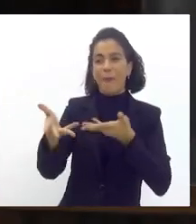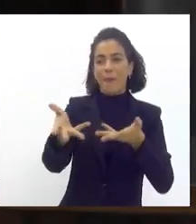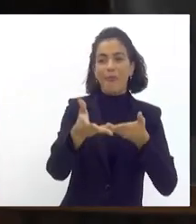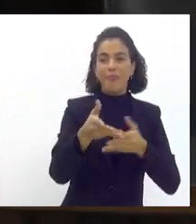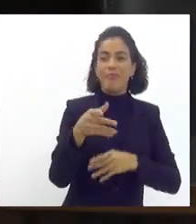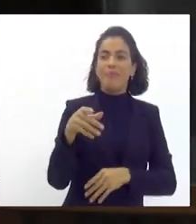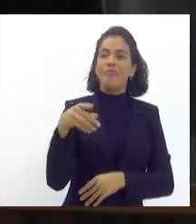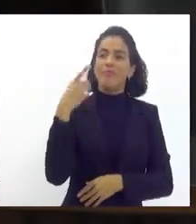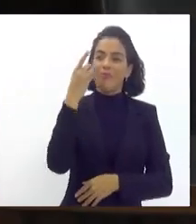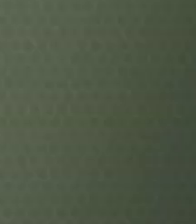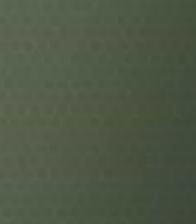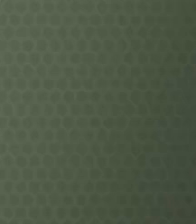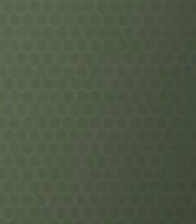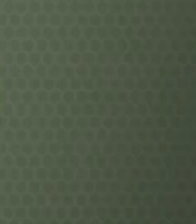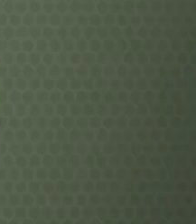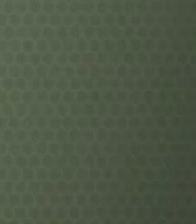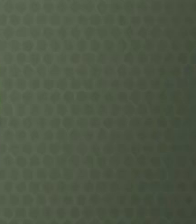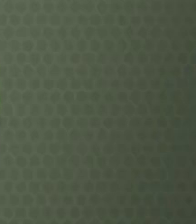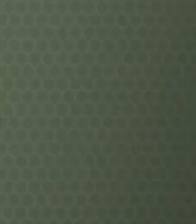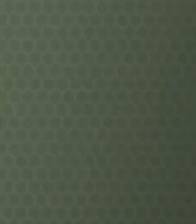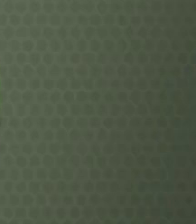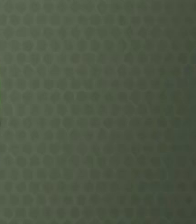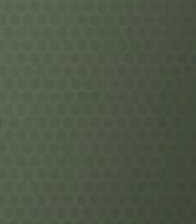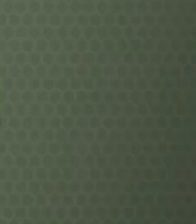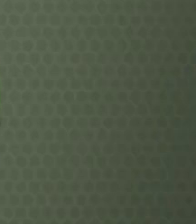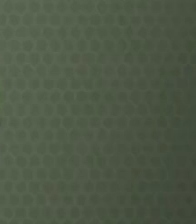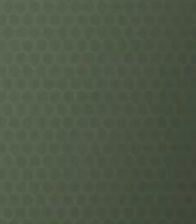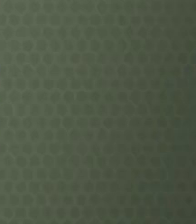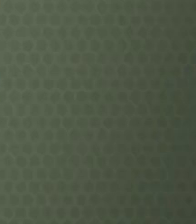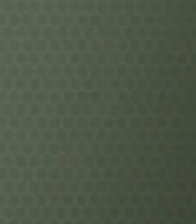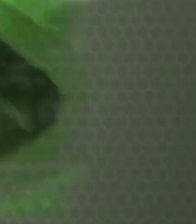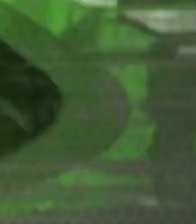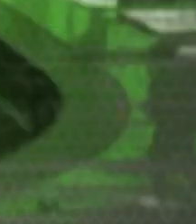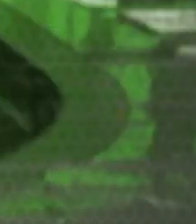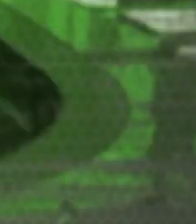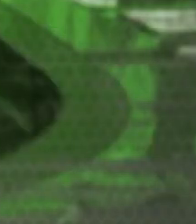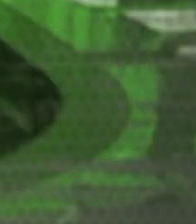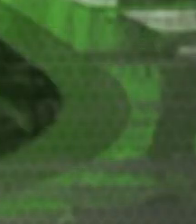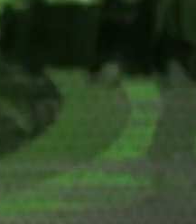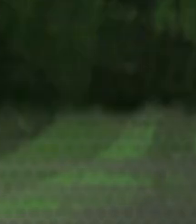descer e a gente registrar esse momento. Obrigado. Obrigado.